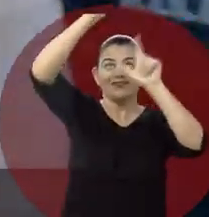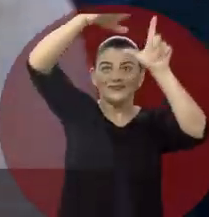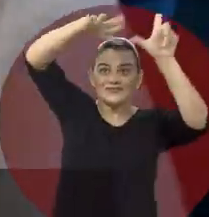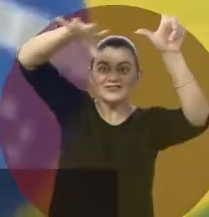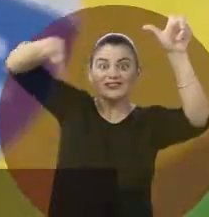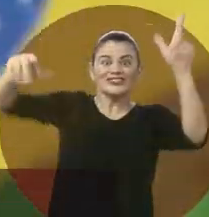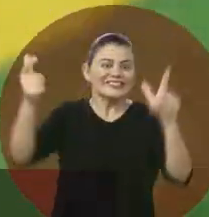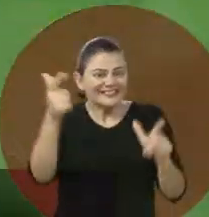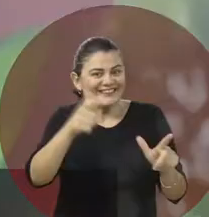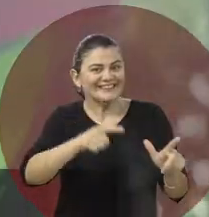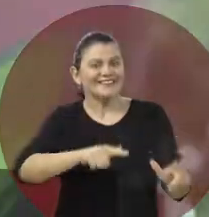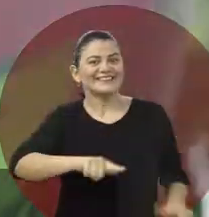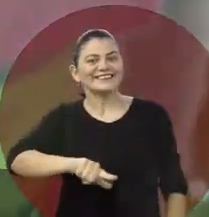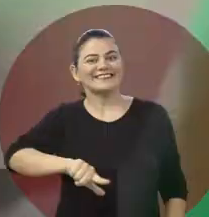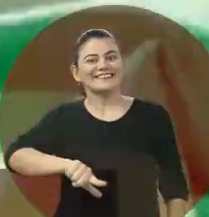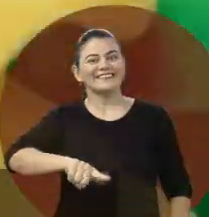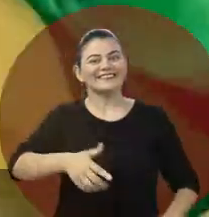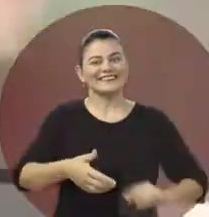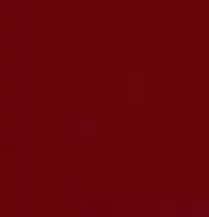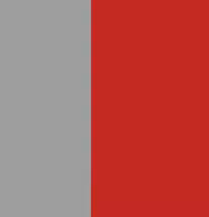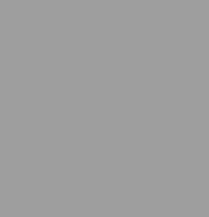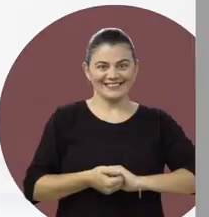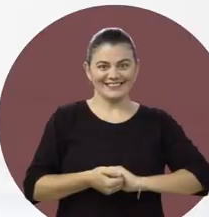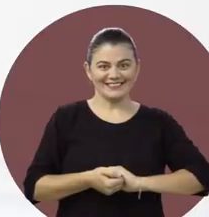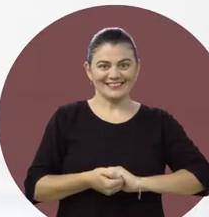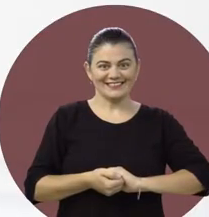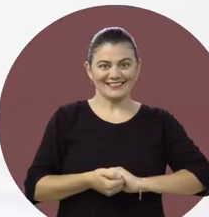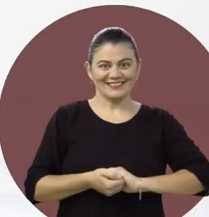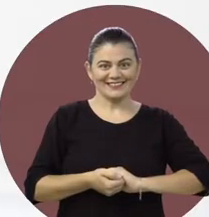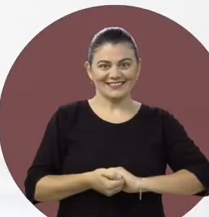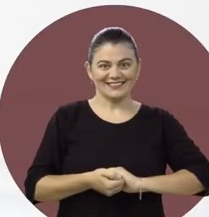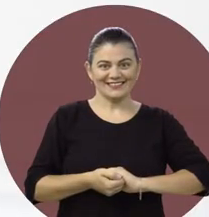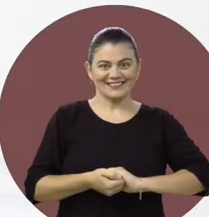estrela pra brilhar de novo.